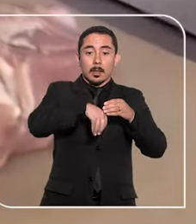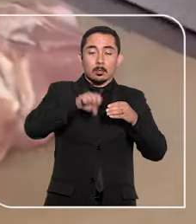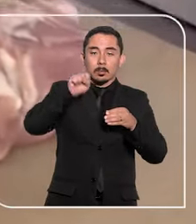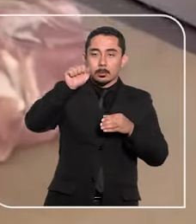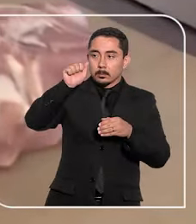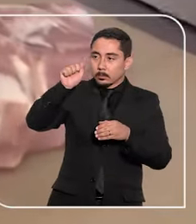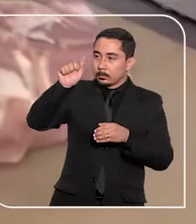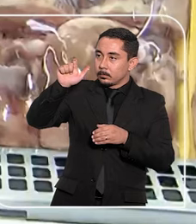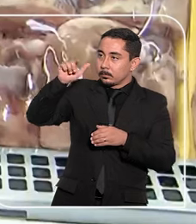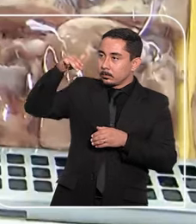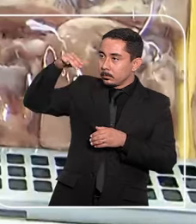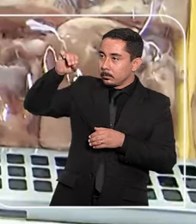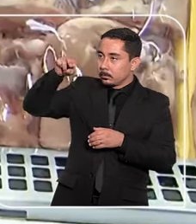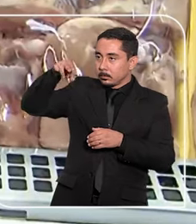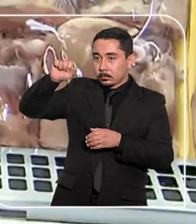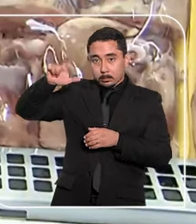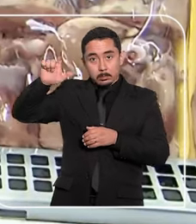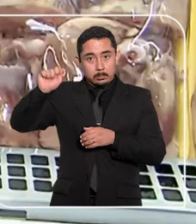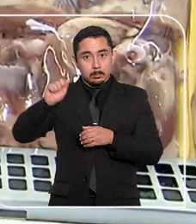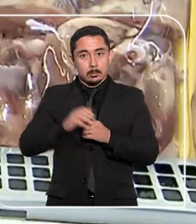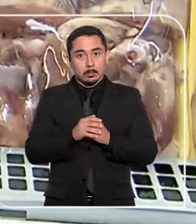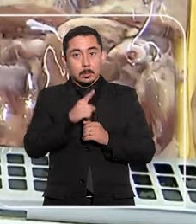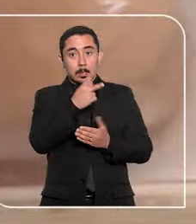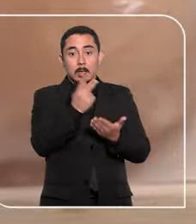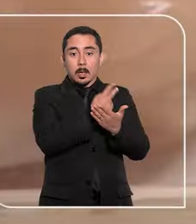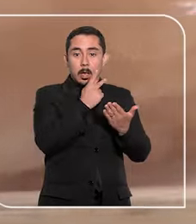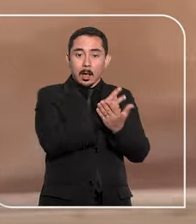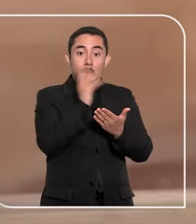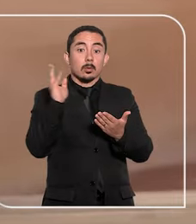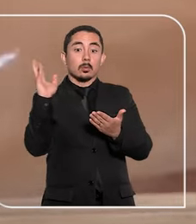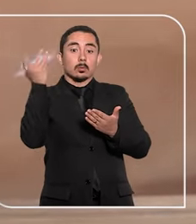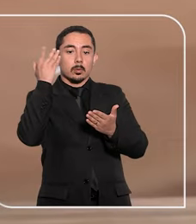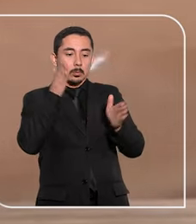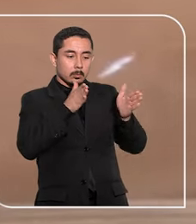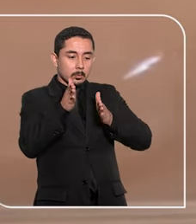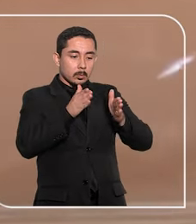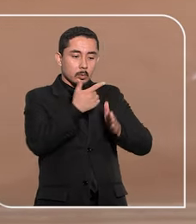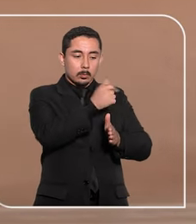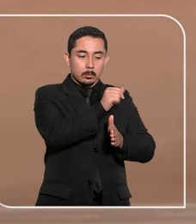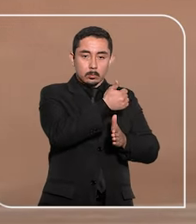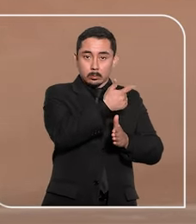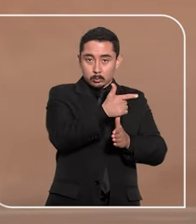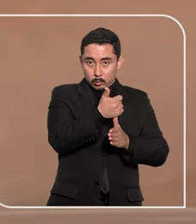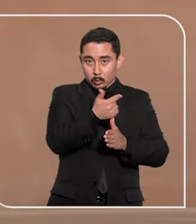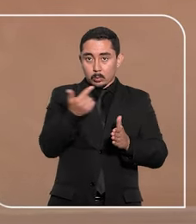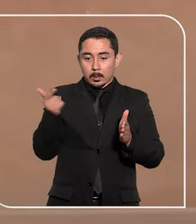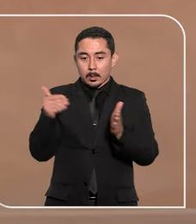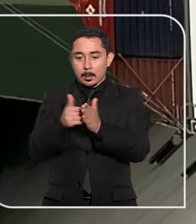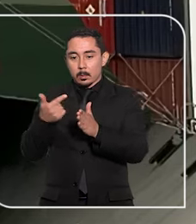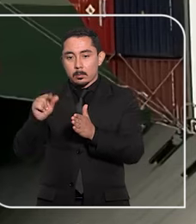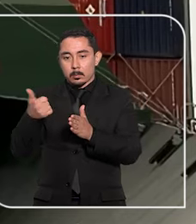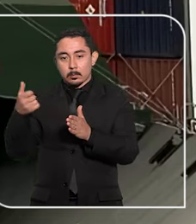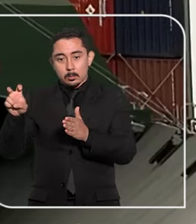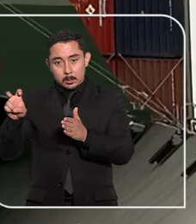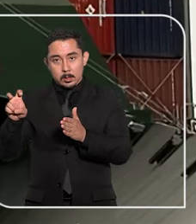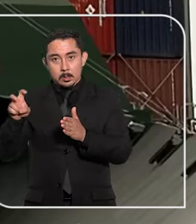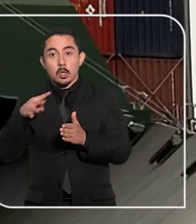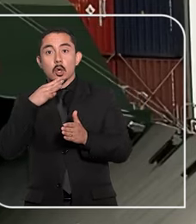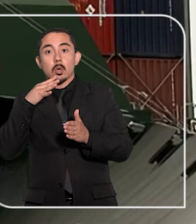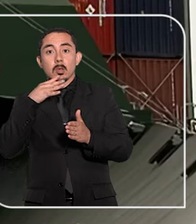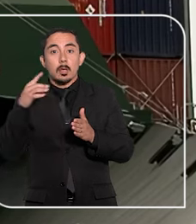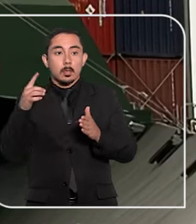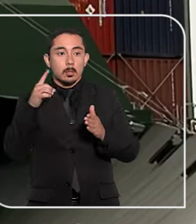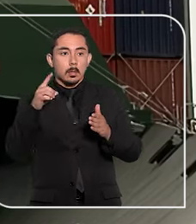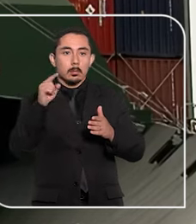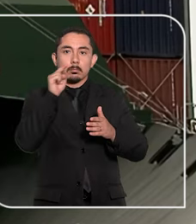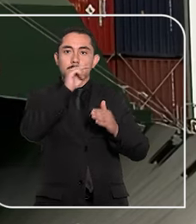bactéria Salmonella. As irregularidades teriam ocorrido entre 2012 e 2015, com conhecimento de